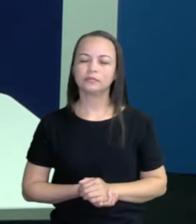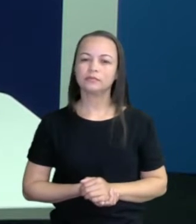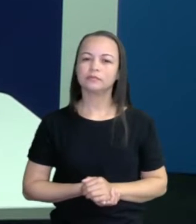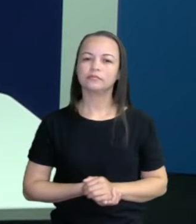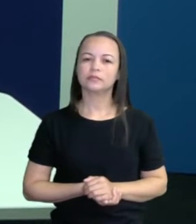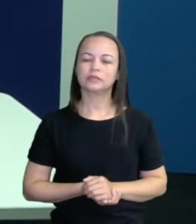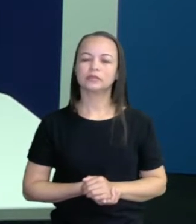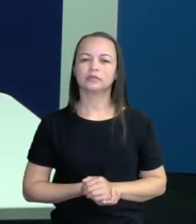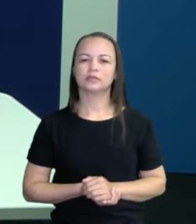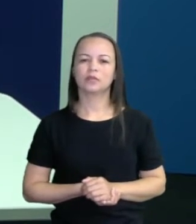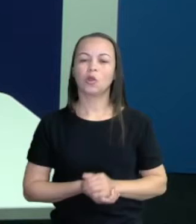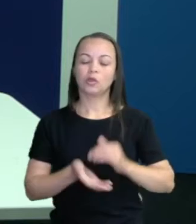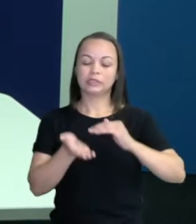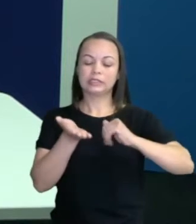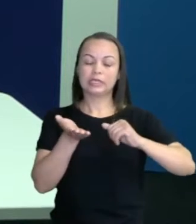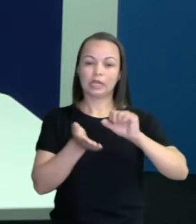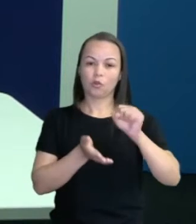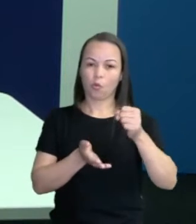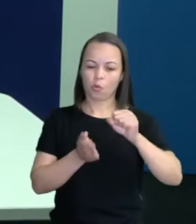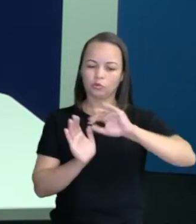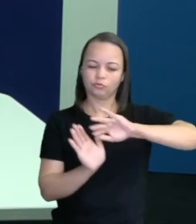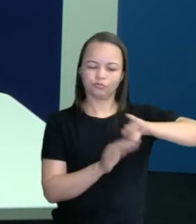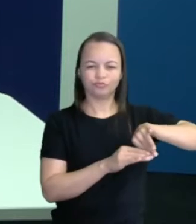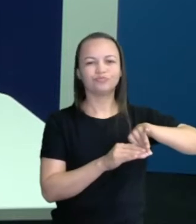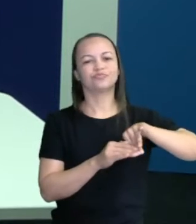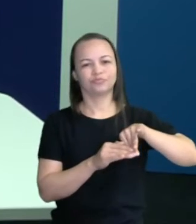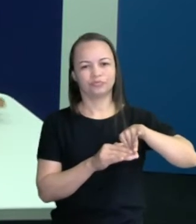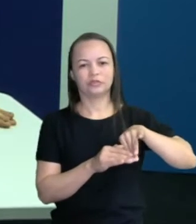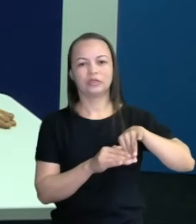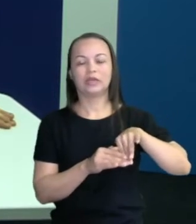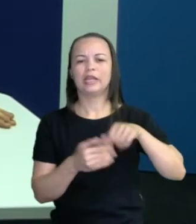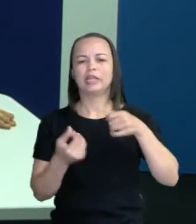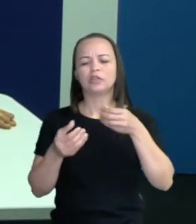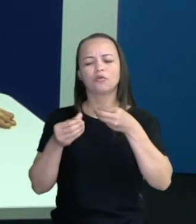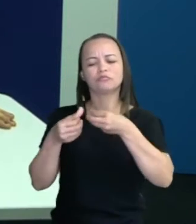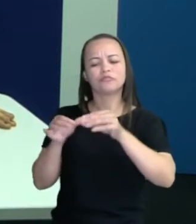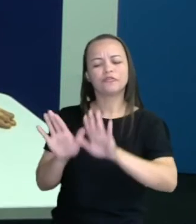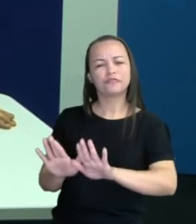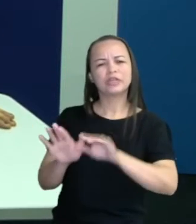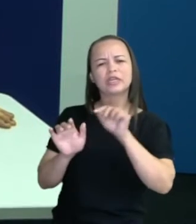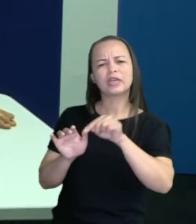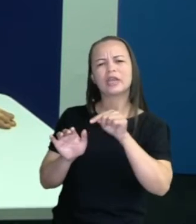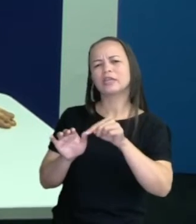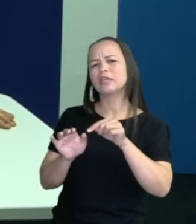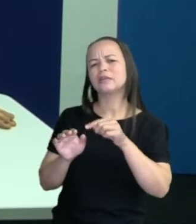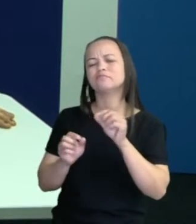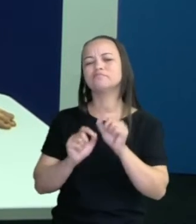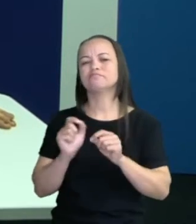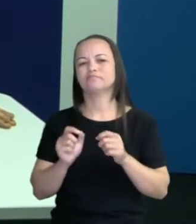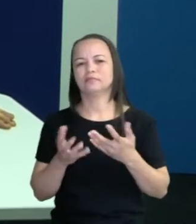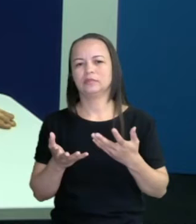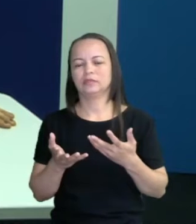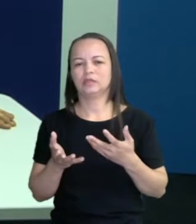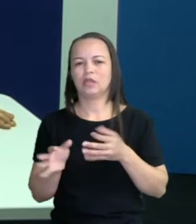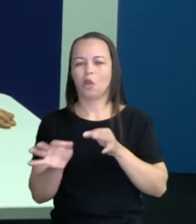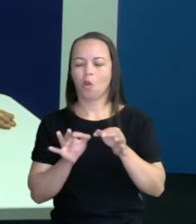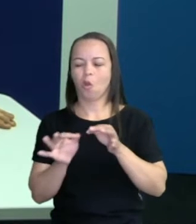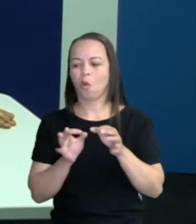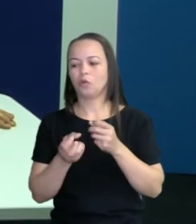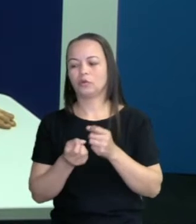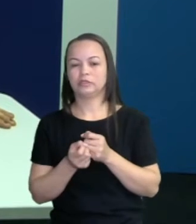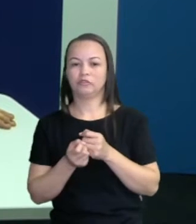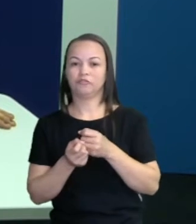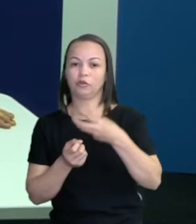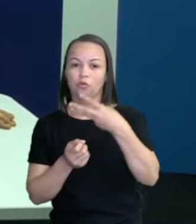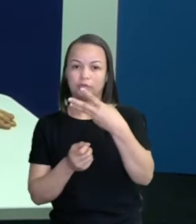4, 8. Tirei 8. Tchau. Não quero mais. E o que eu faço aqui, professora? Ordem das unidades